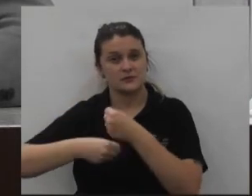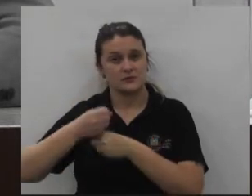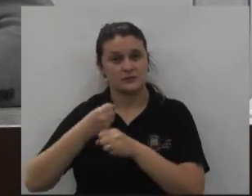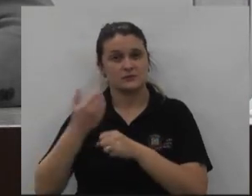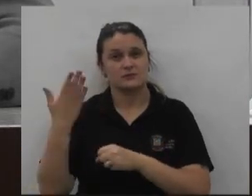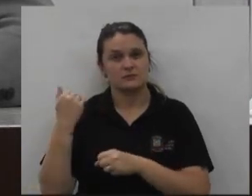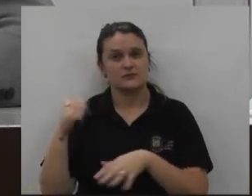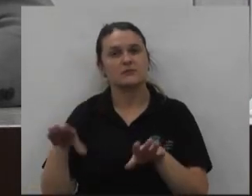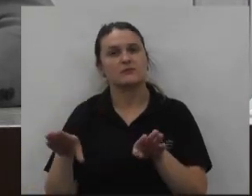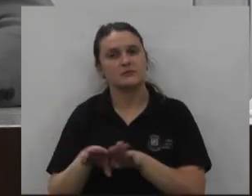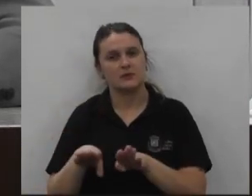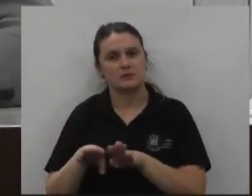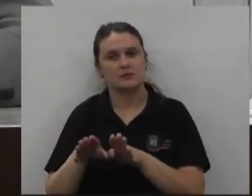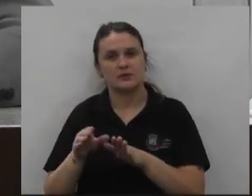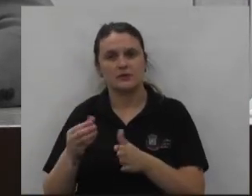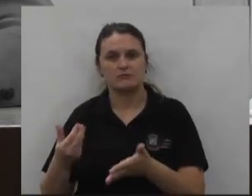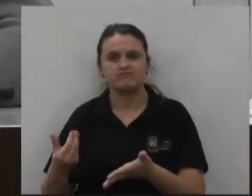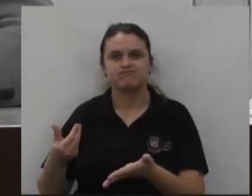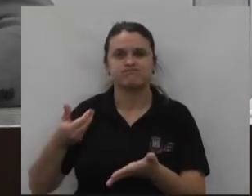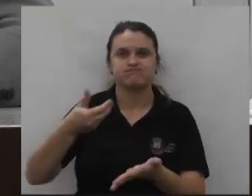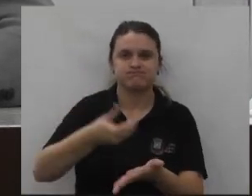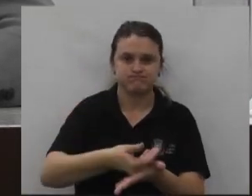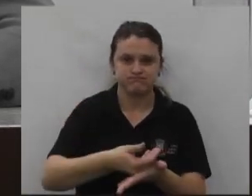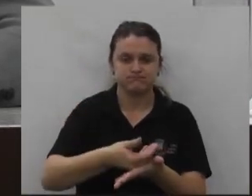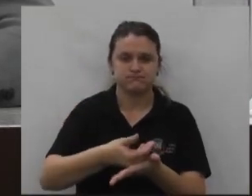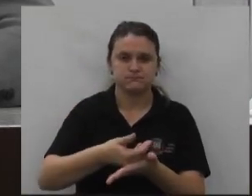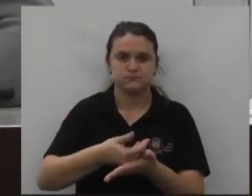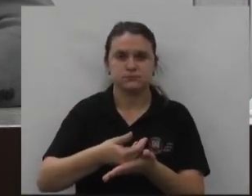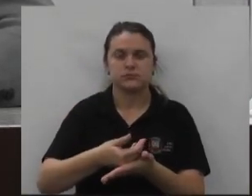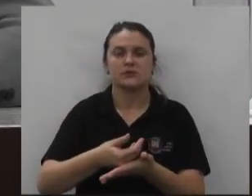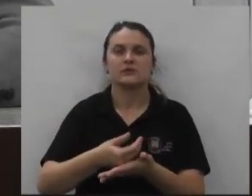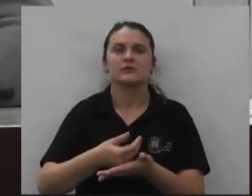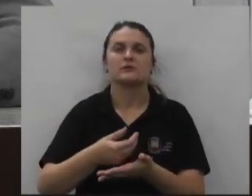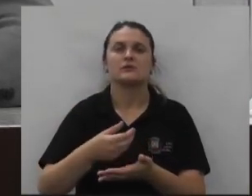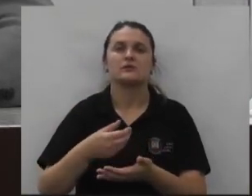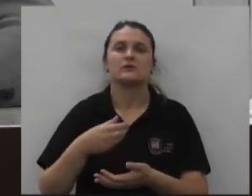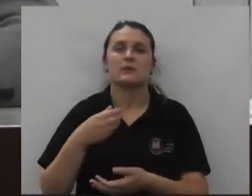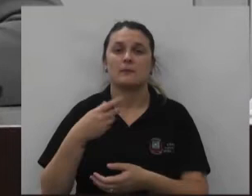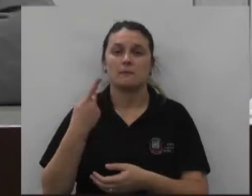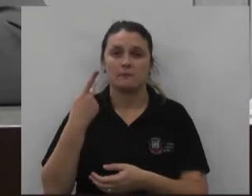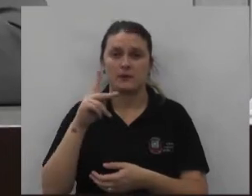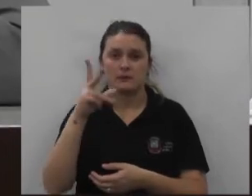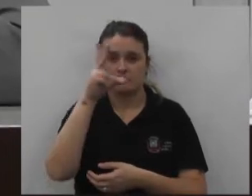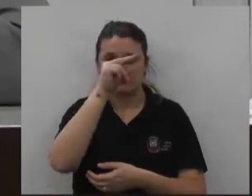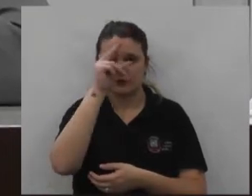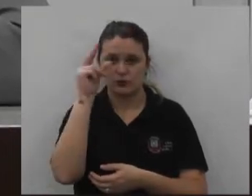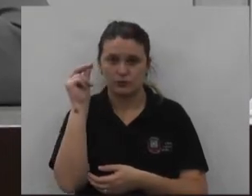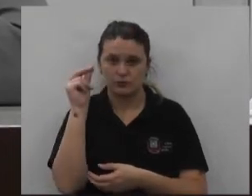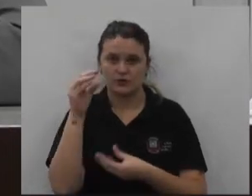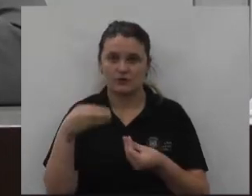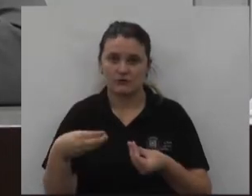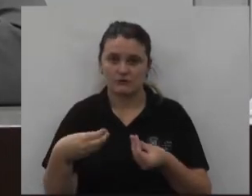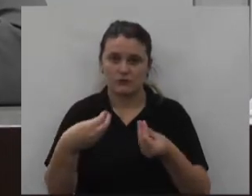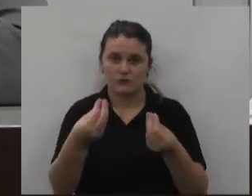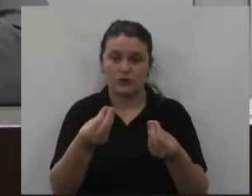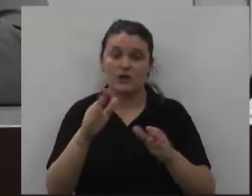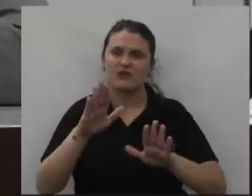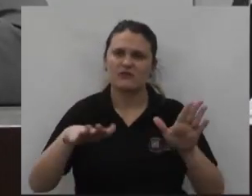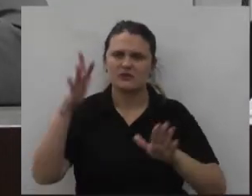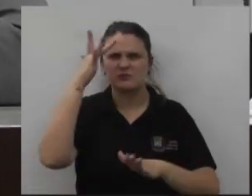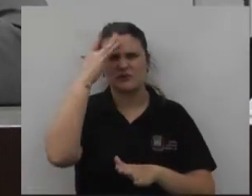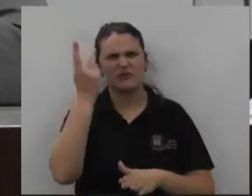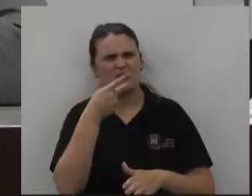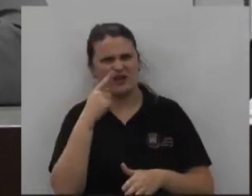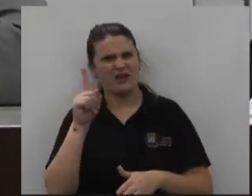passado também foi repassado uma quantidade muito boa e expressiva para a prefeitura algumas pessoas